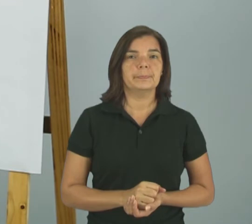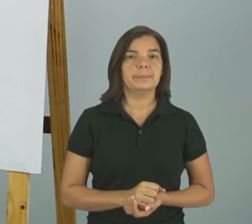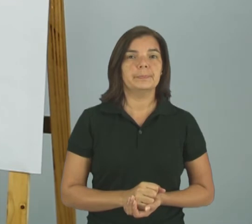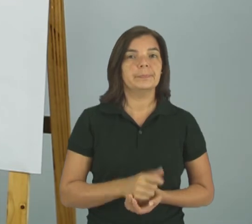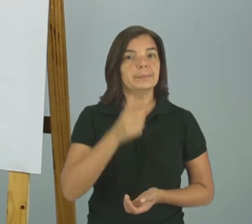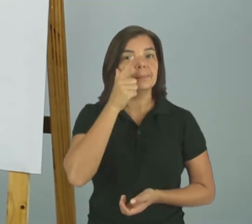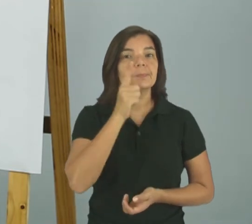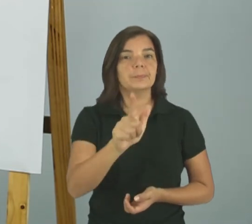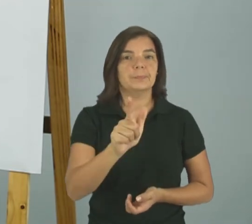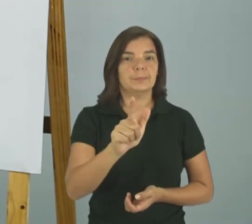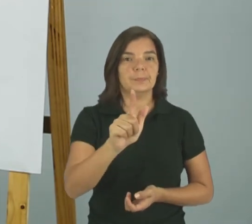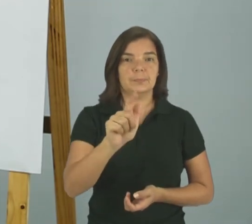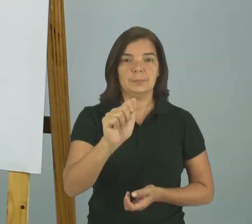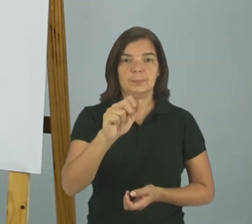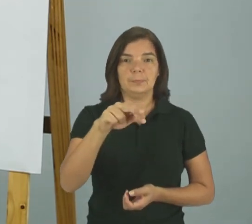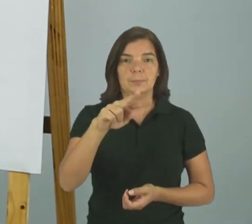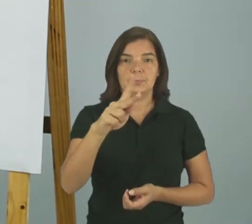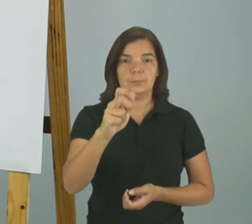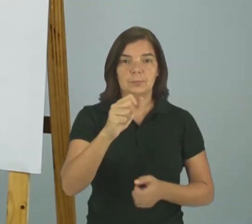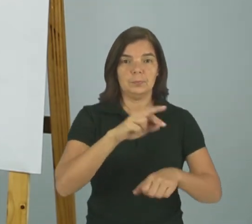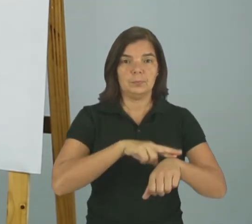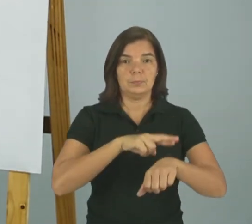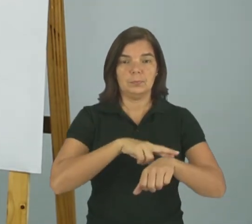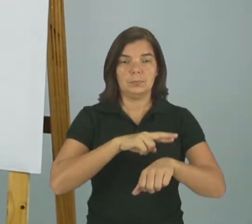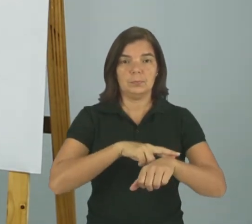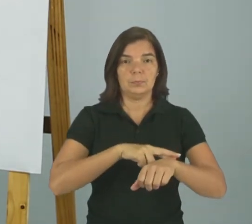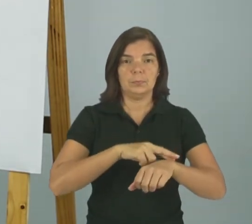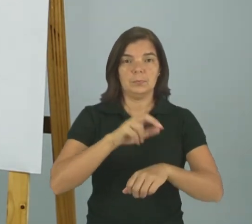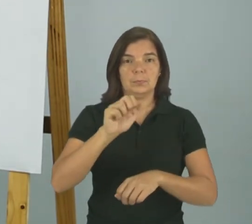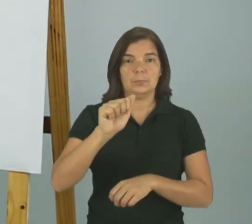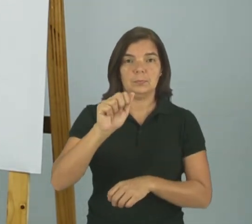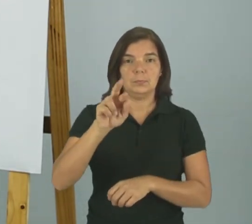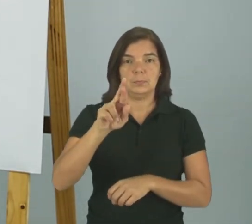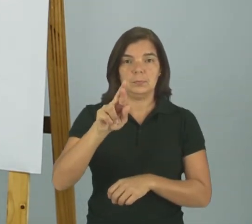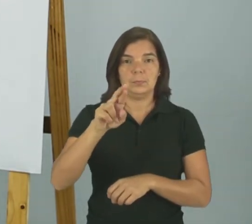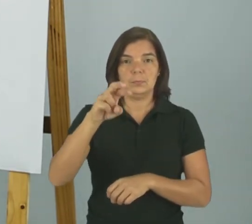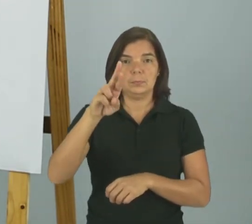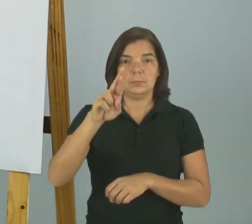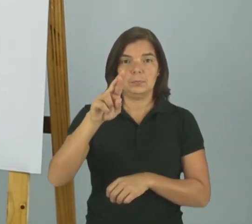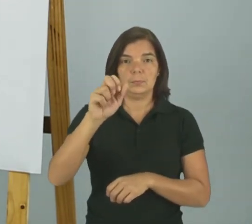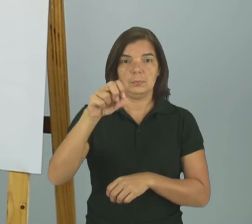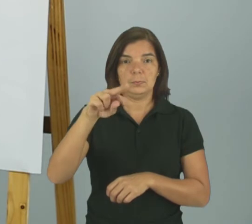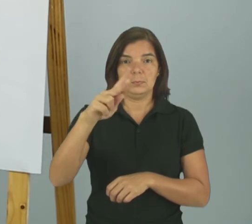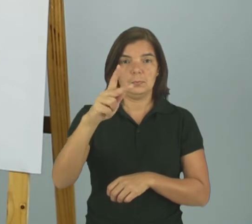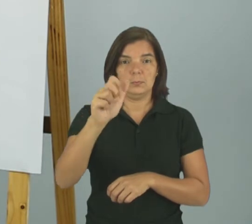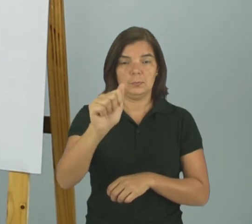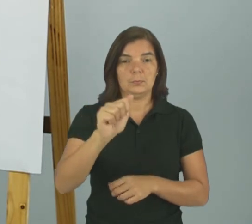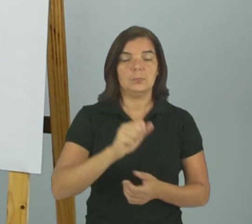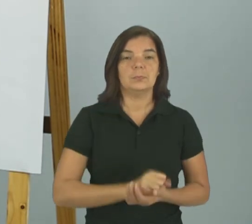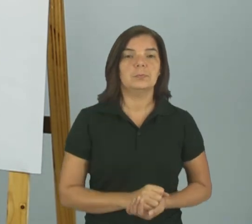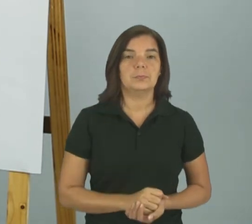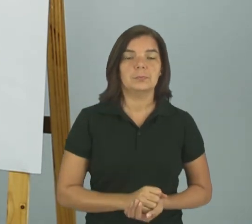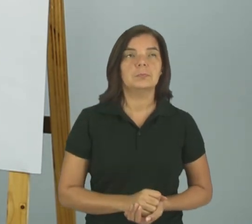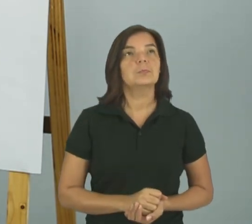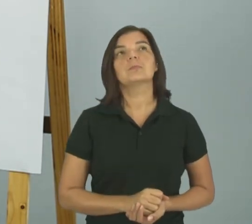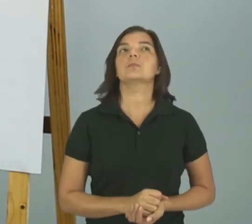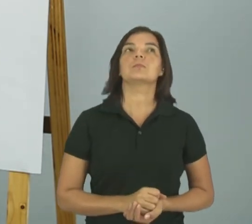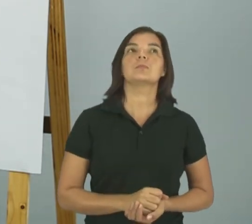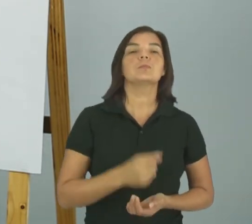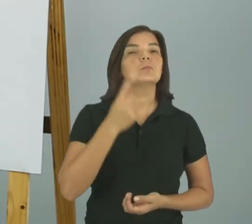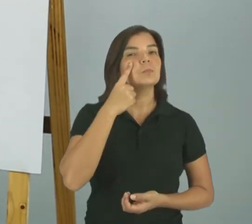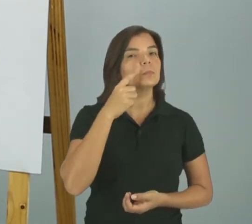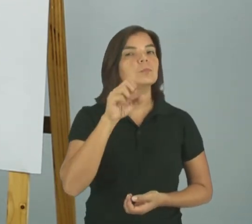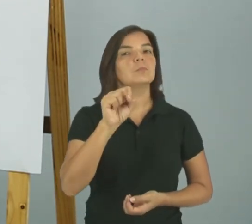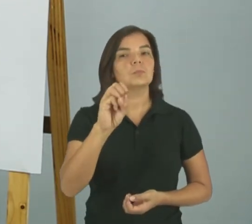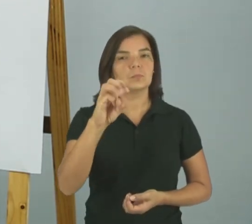Ganha Rima com Emaranha Ganha emaranha Vocês perceberam o som?